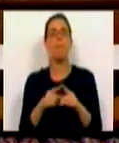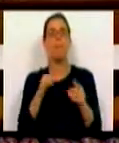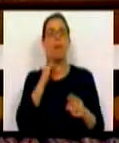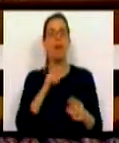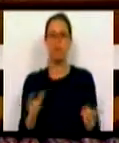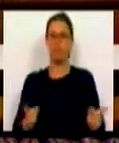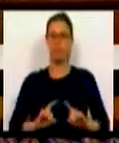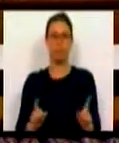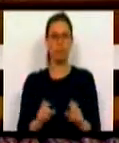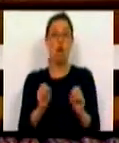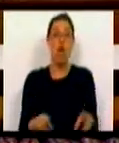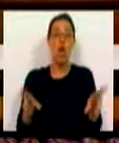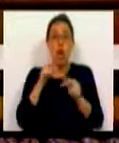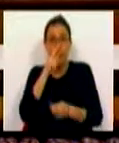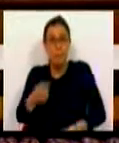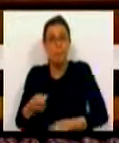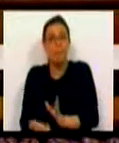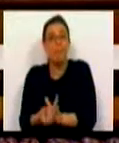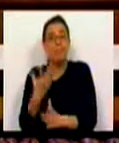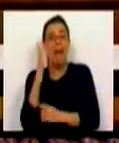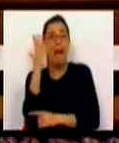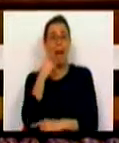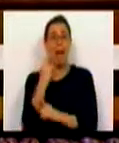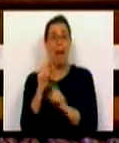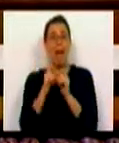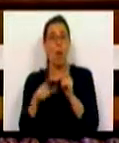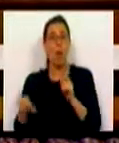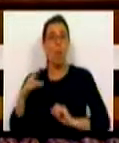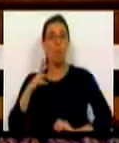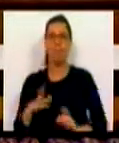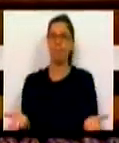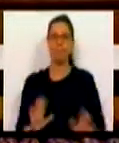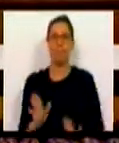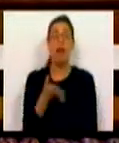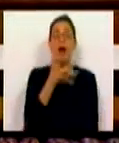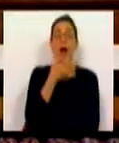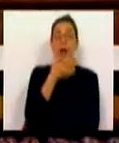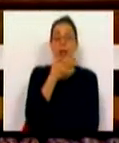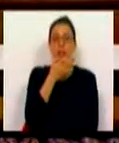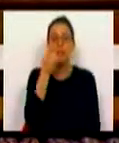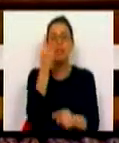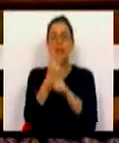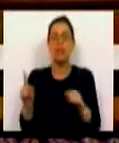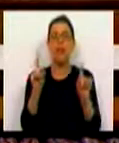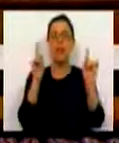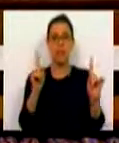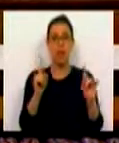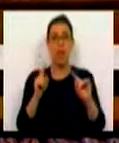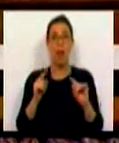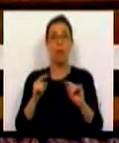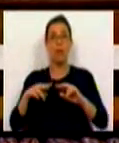autorizarão novas plantações de eucalipto em Portugal, a não ser, com a única exceção, de